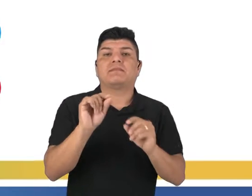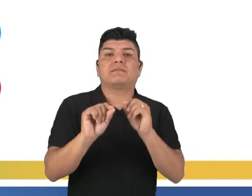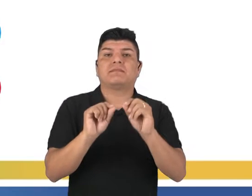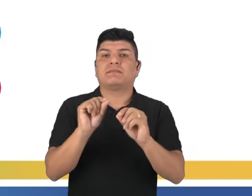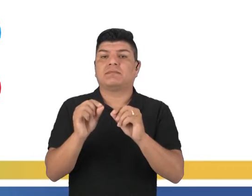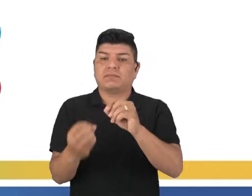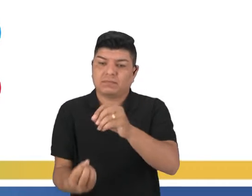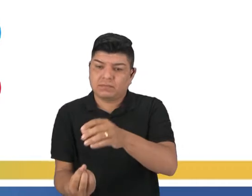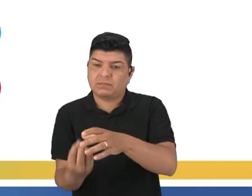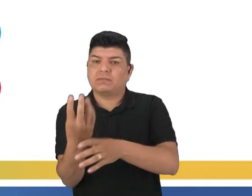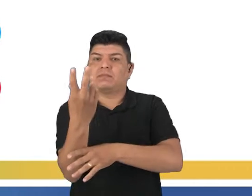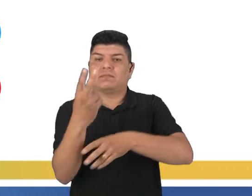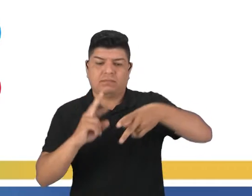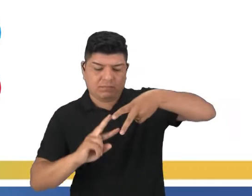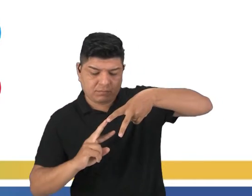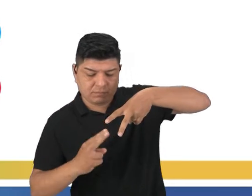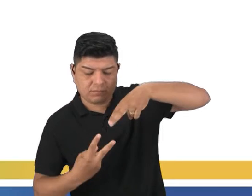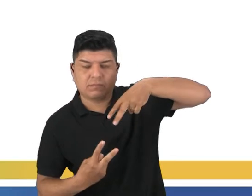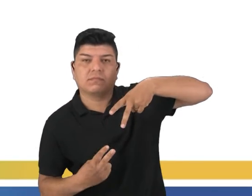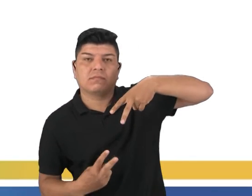e vão formar a fita de DNA.